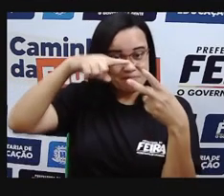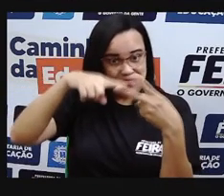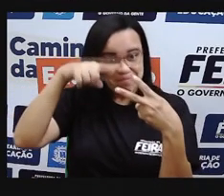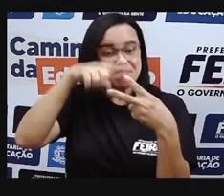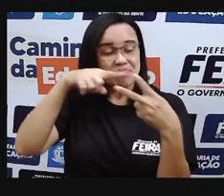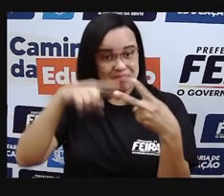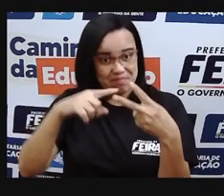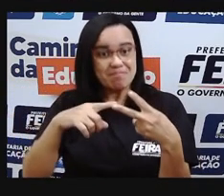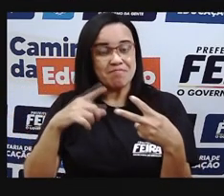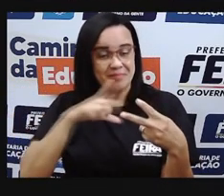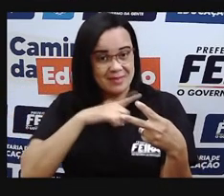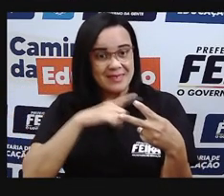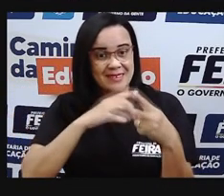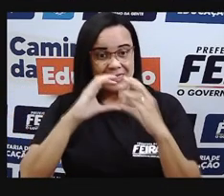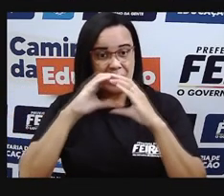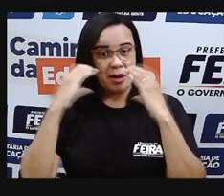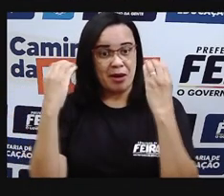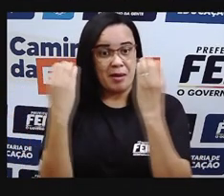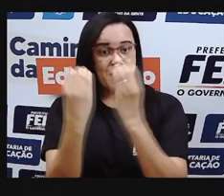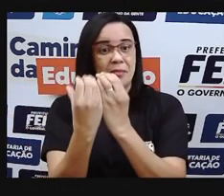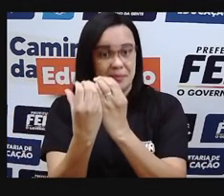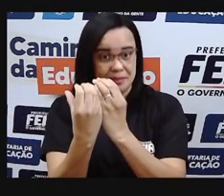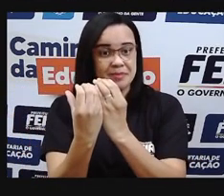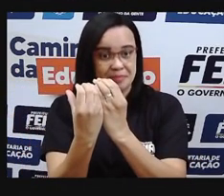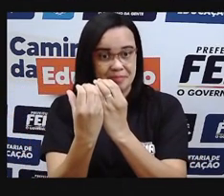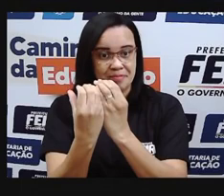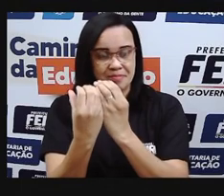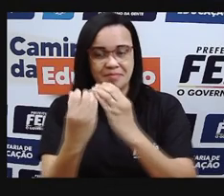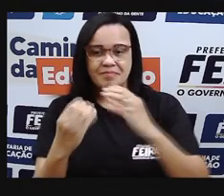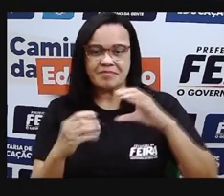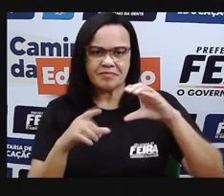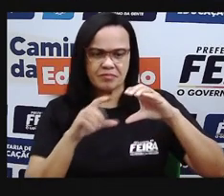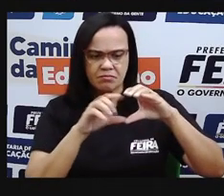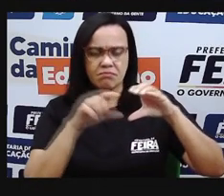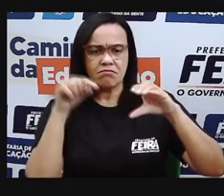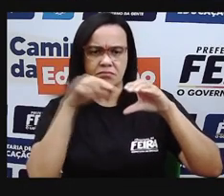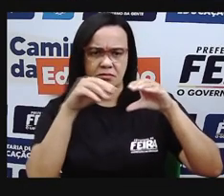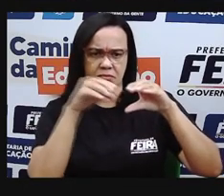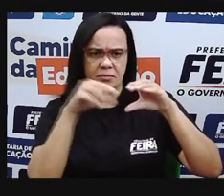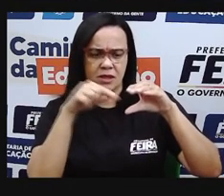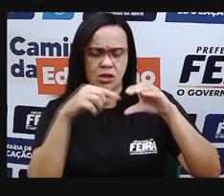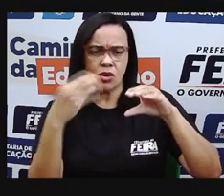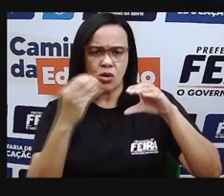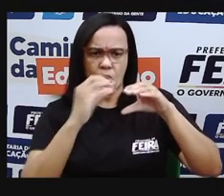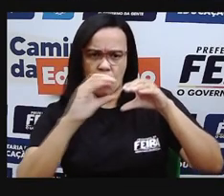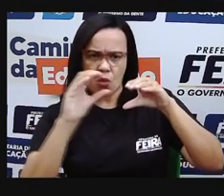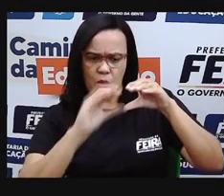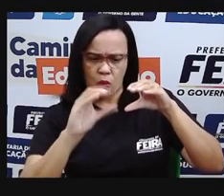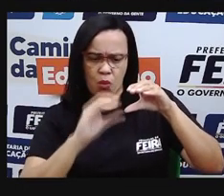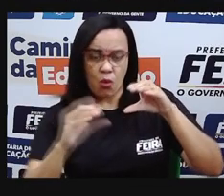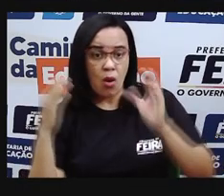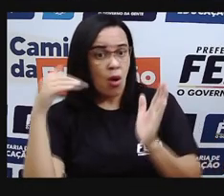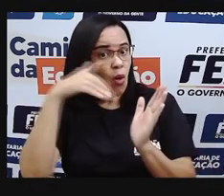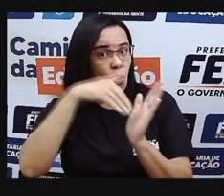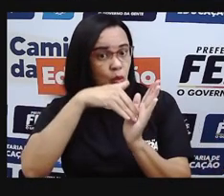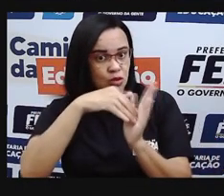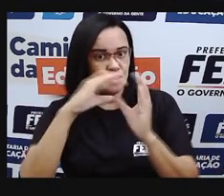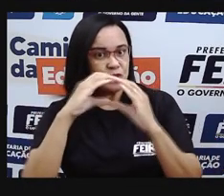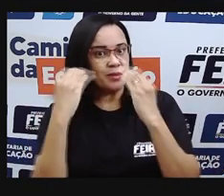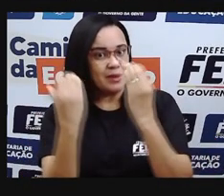690 quilômetros de distância de nós, né? Ela é a última camada da atmosfera.